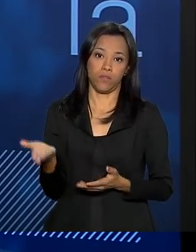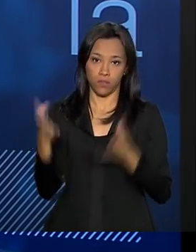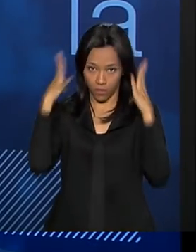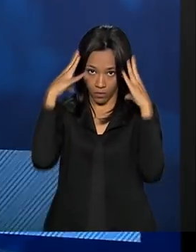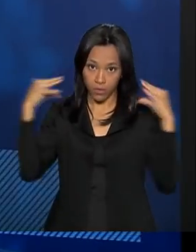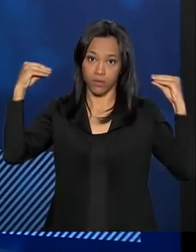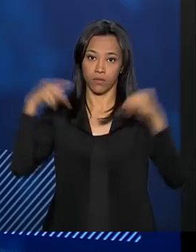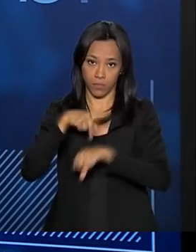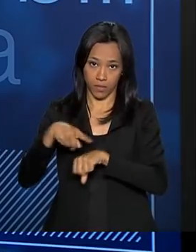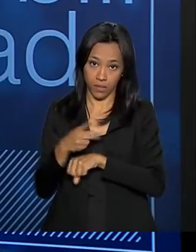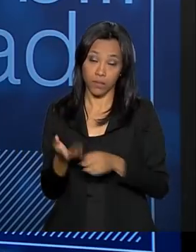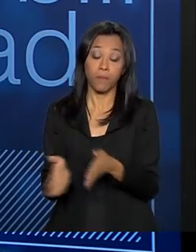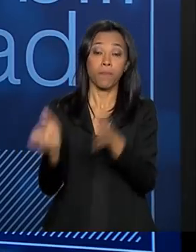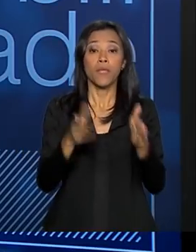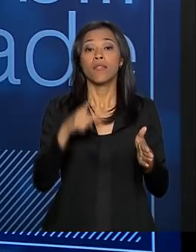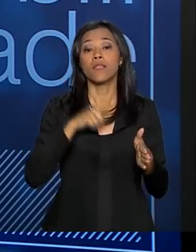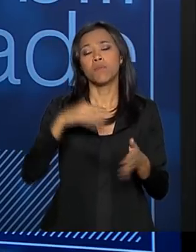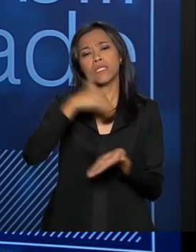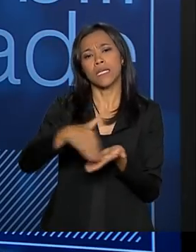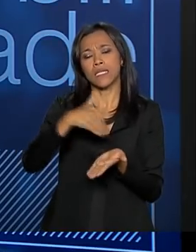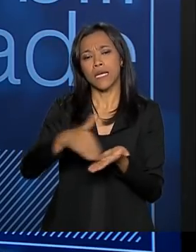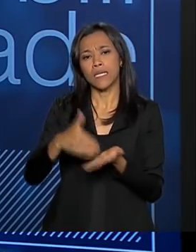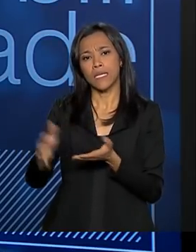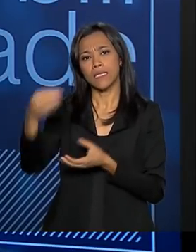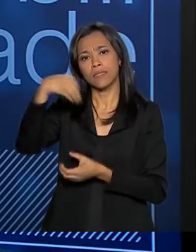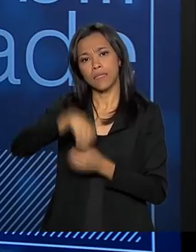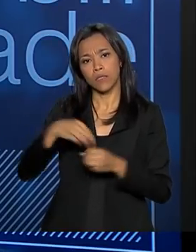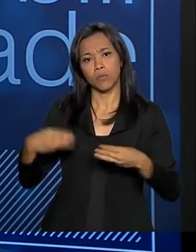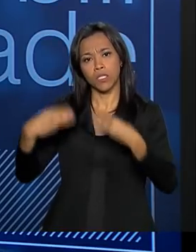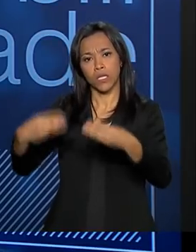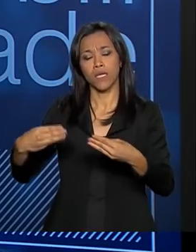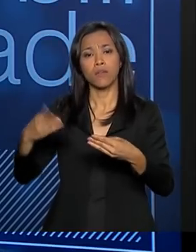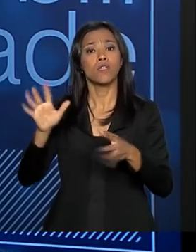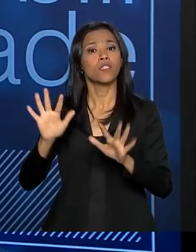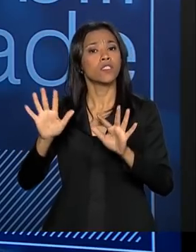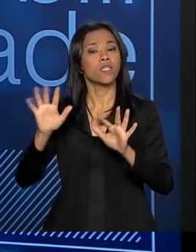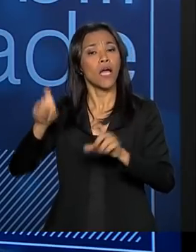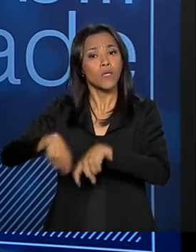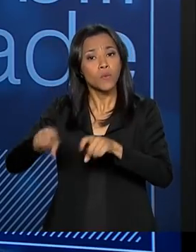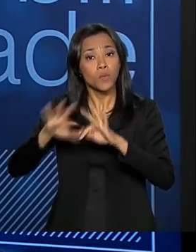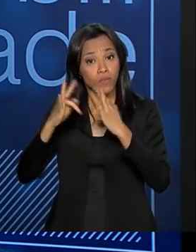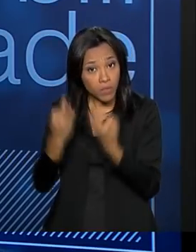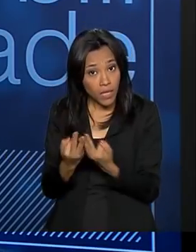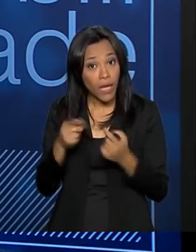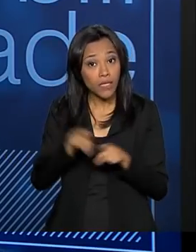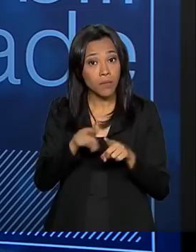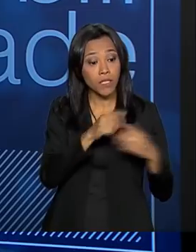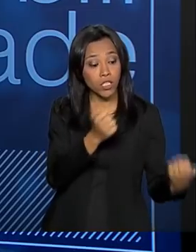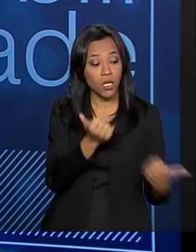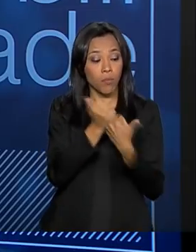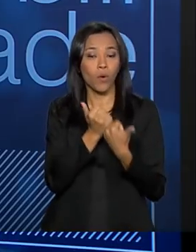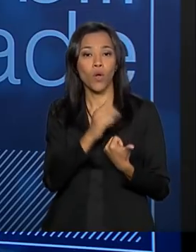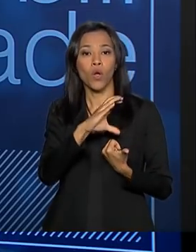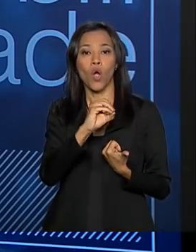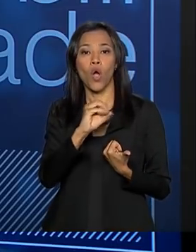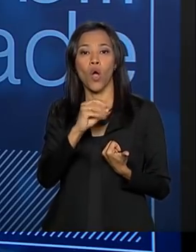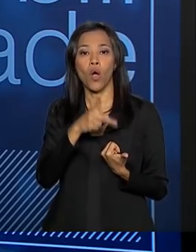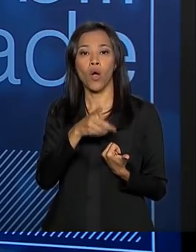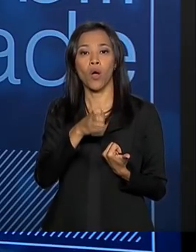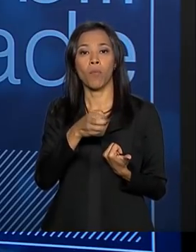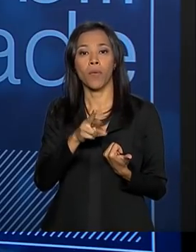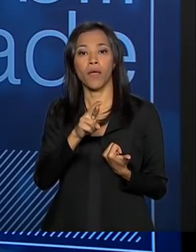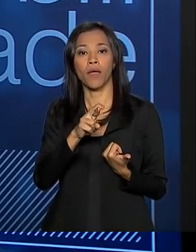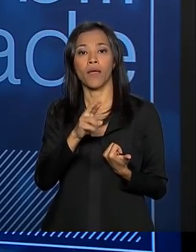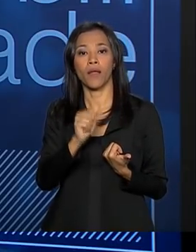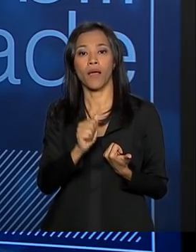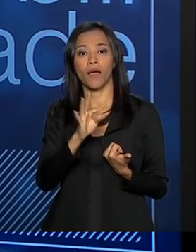Ministério uma secretaria de agricultura familiar e cooperativismo. Então, esse olhar da ministra Tereza Cristina para o pequeno é um olhar muito